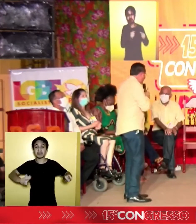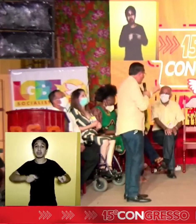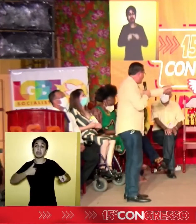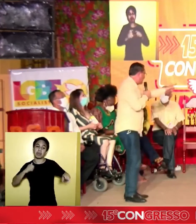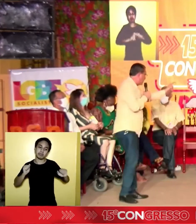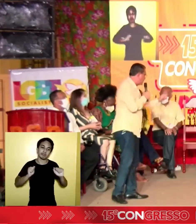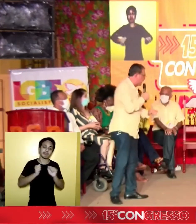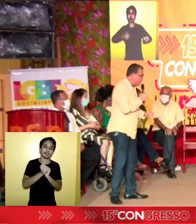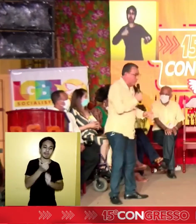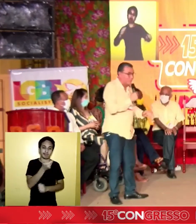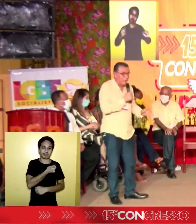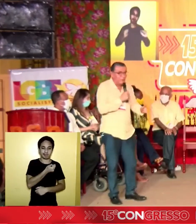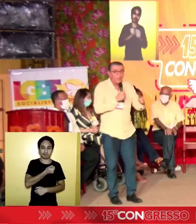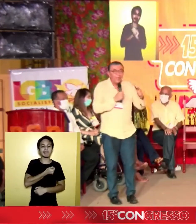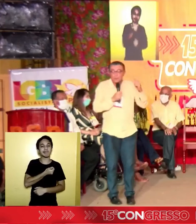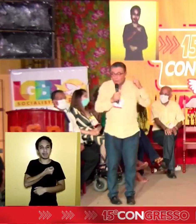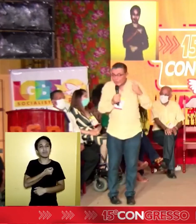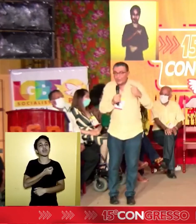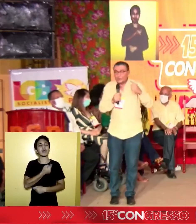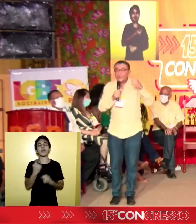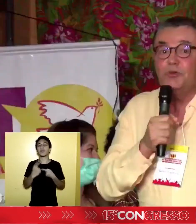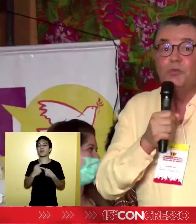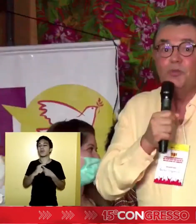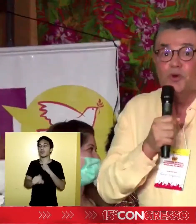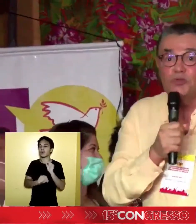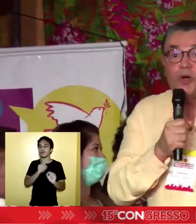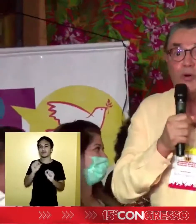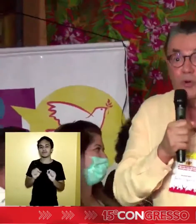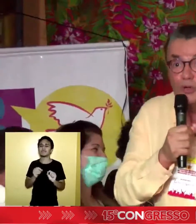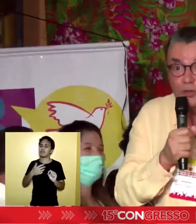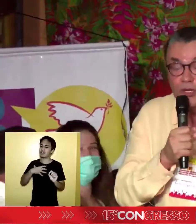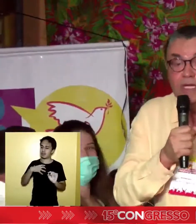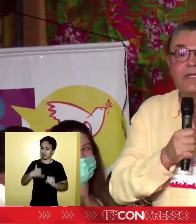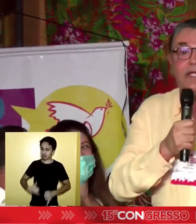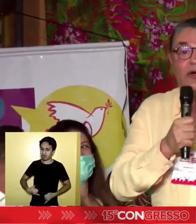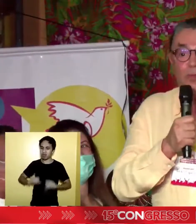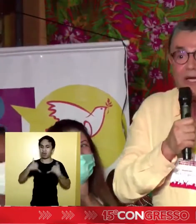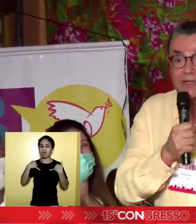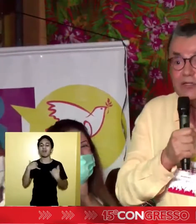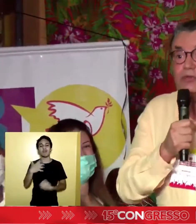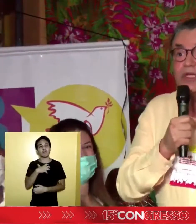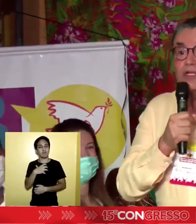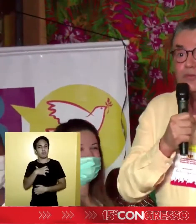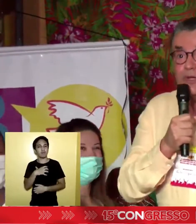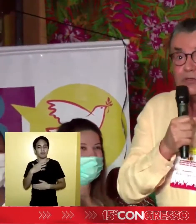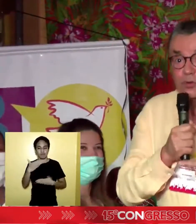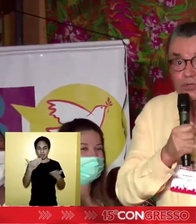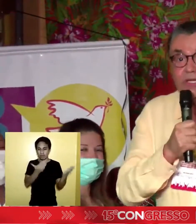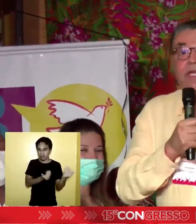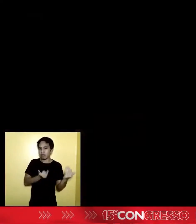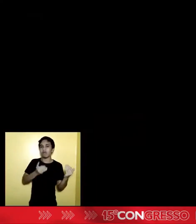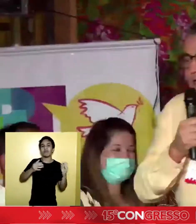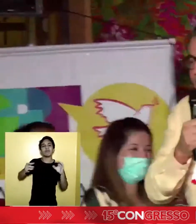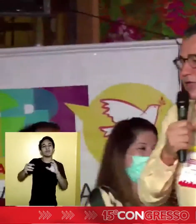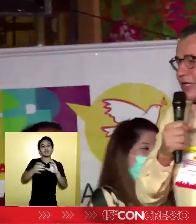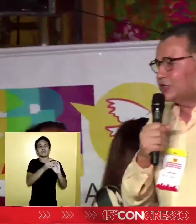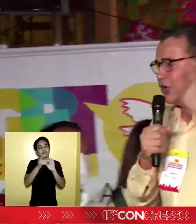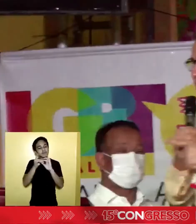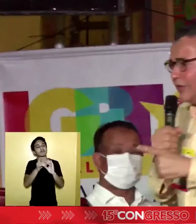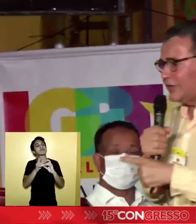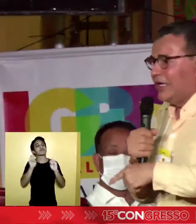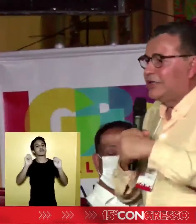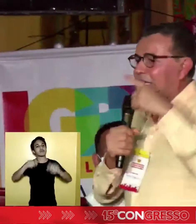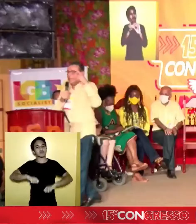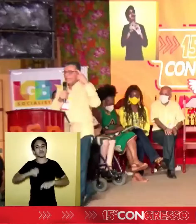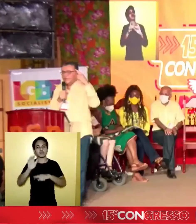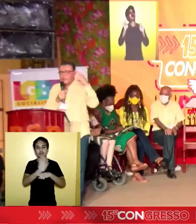nós somos os mais velhos e a Janete também, porque nós temos muito orgulho de que o partido tenha juventude, tenha lideranças